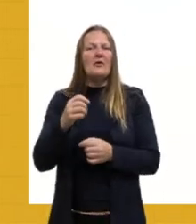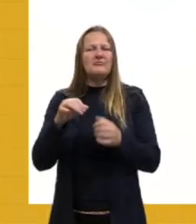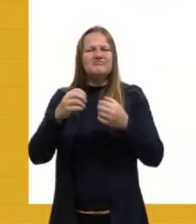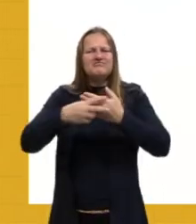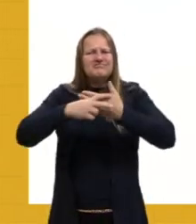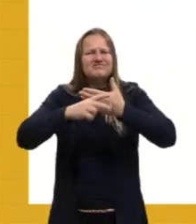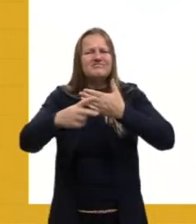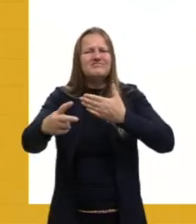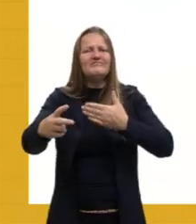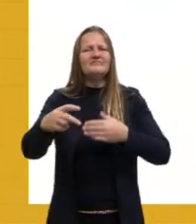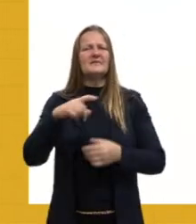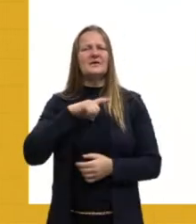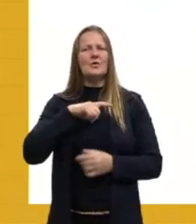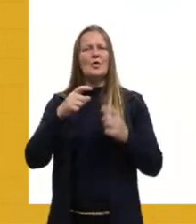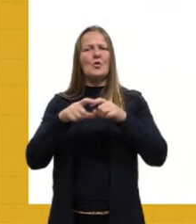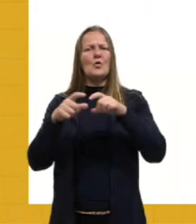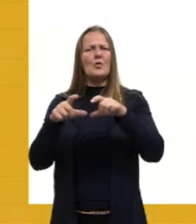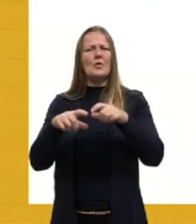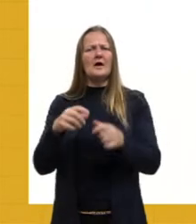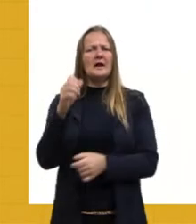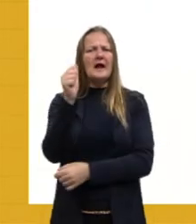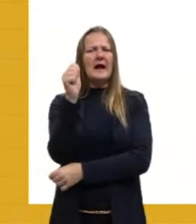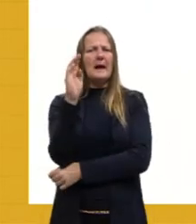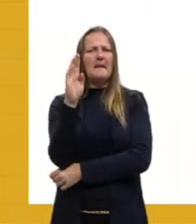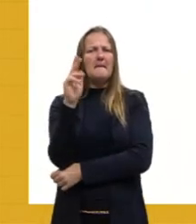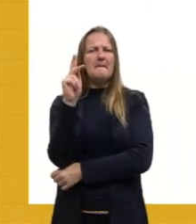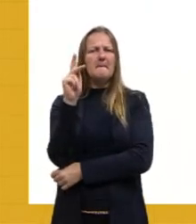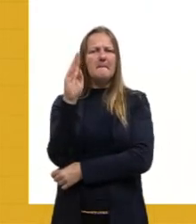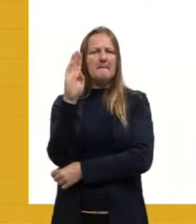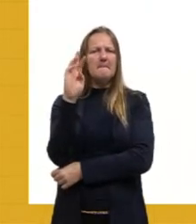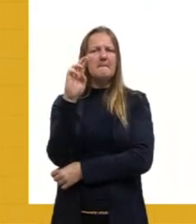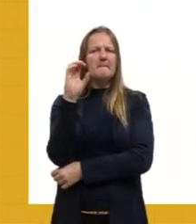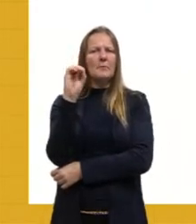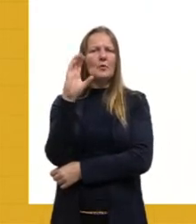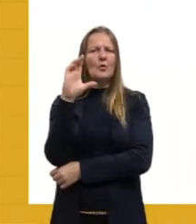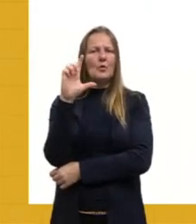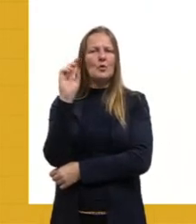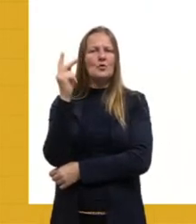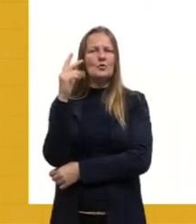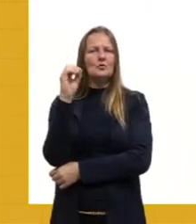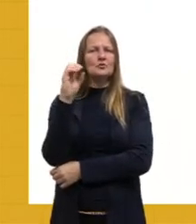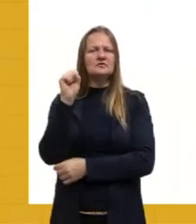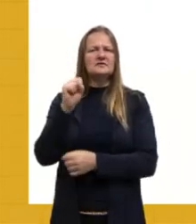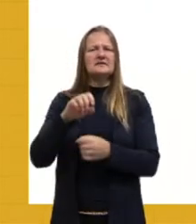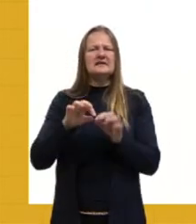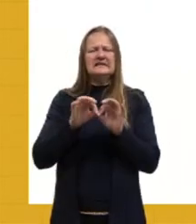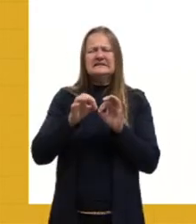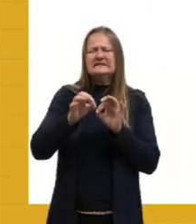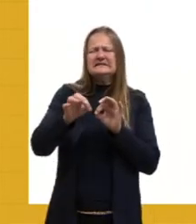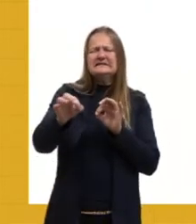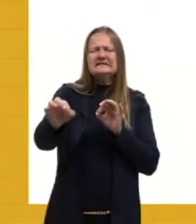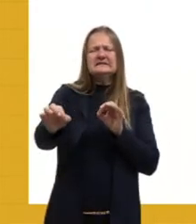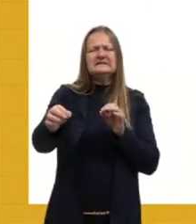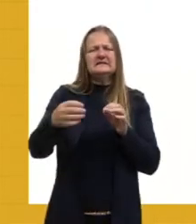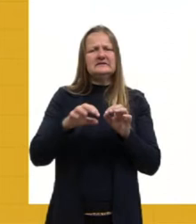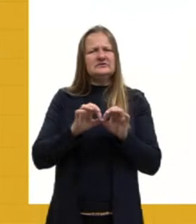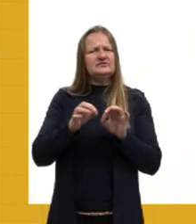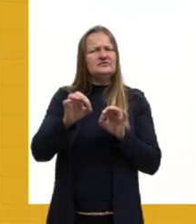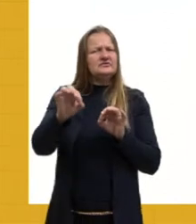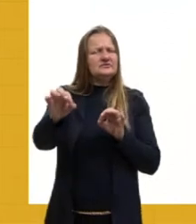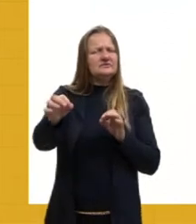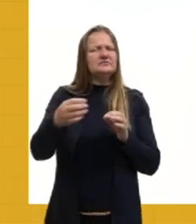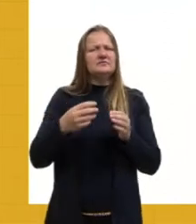Parque Nacional Marinho de Abrolhos, localizado a mais de mil quilômetros de